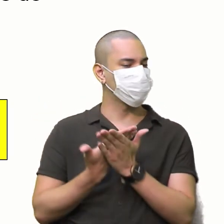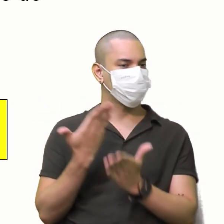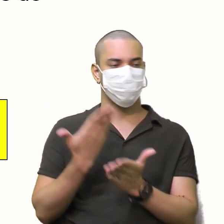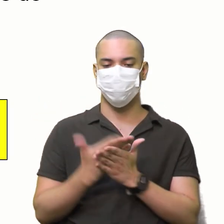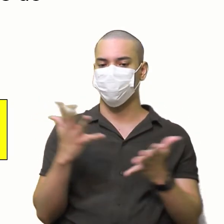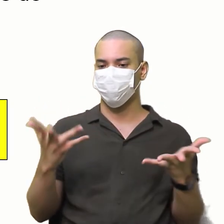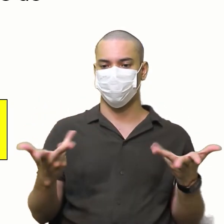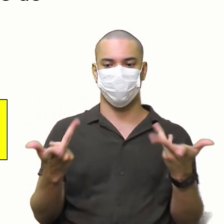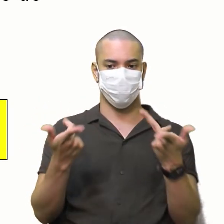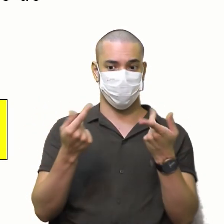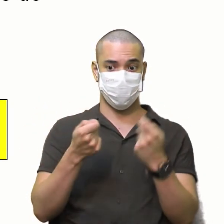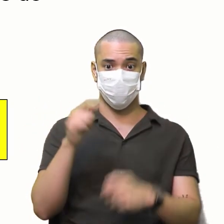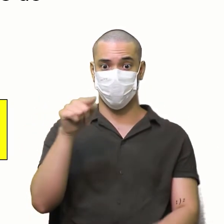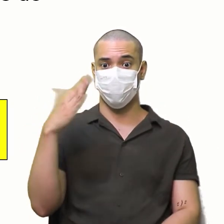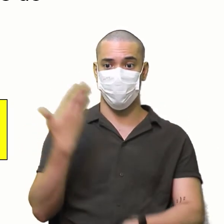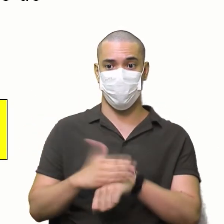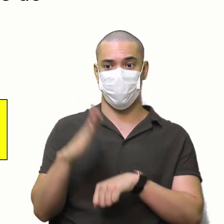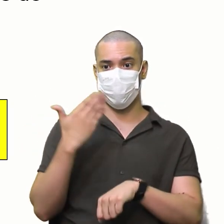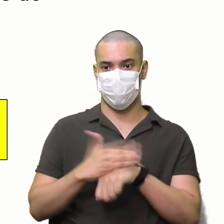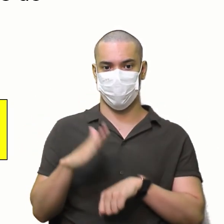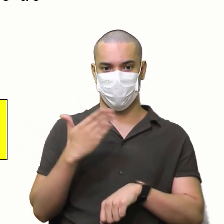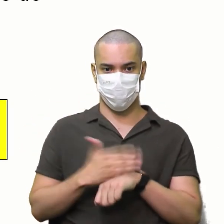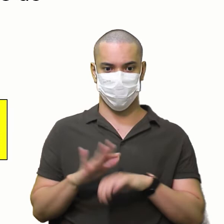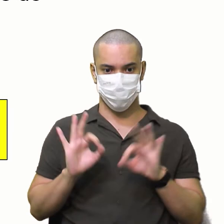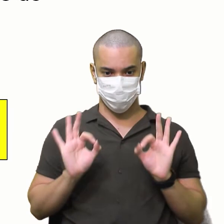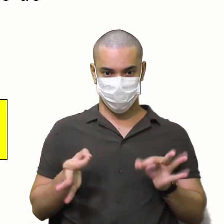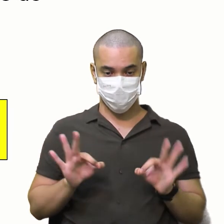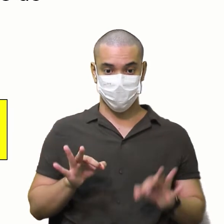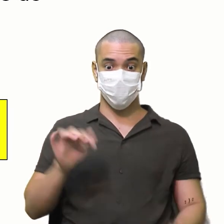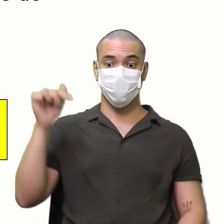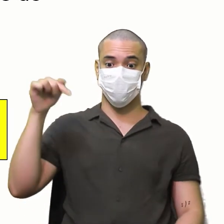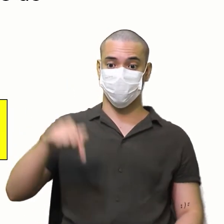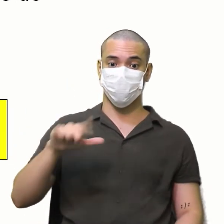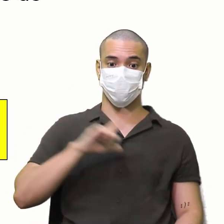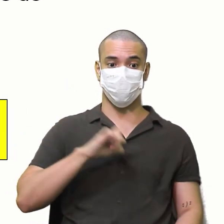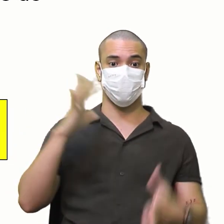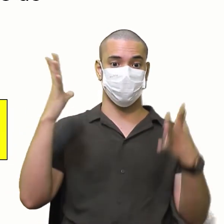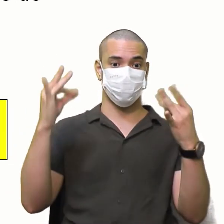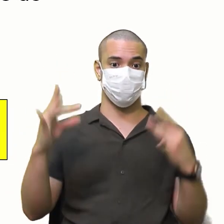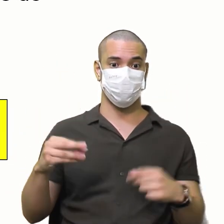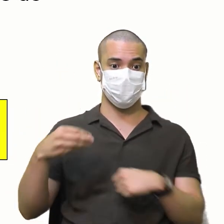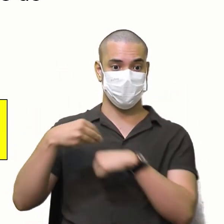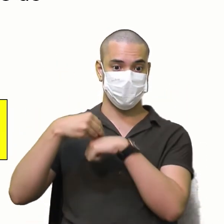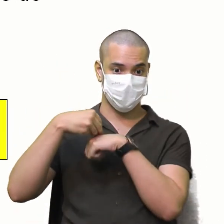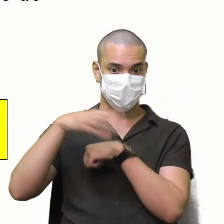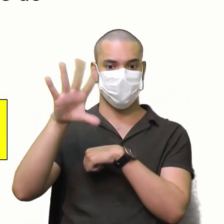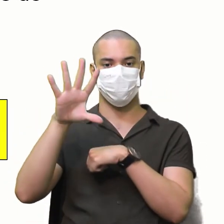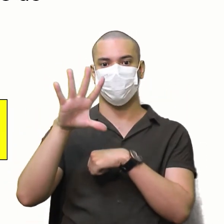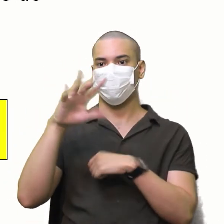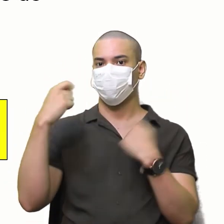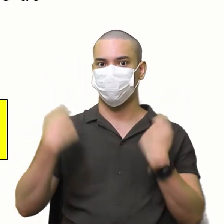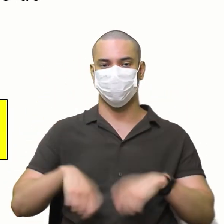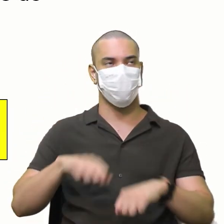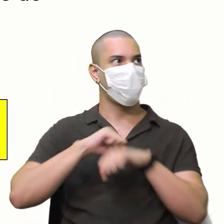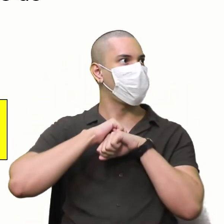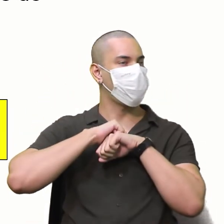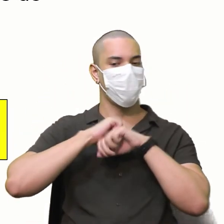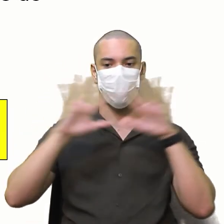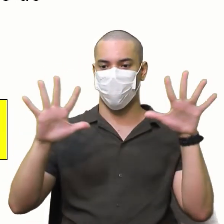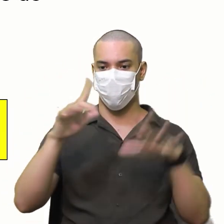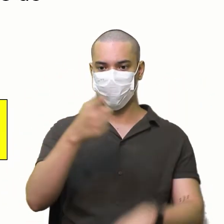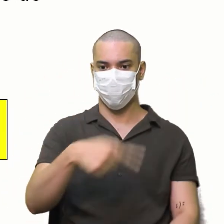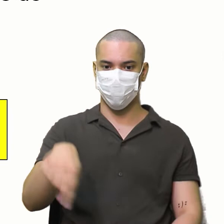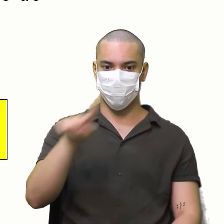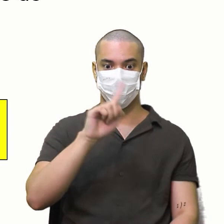eficaz Se você praticar E aqui nós temos Dois detalhes Dois detalhes Que tem que ficar Bem claros Para